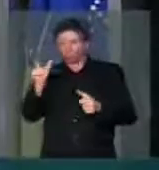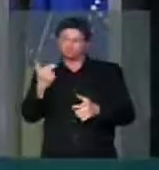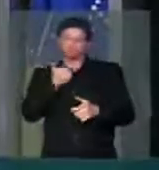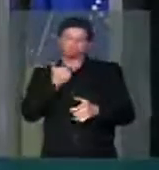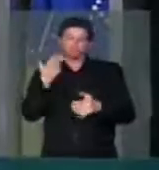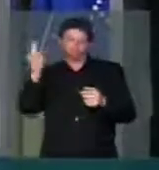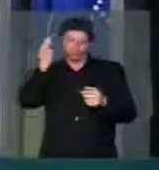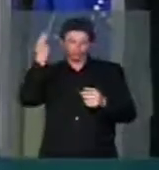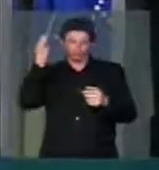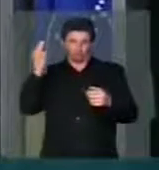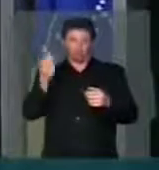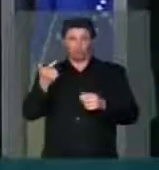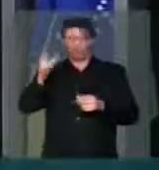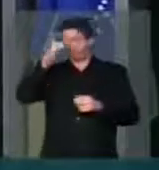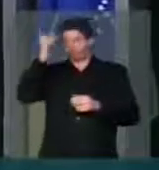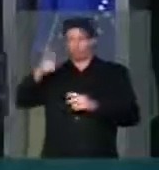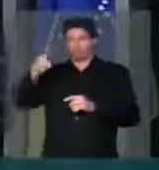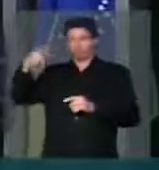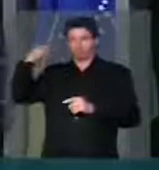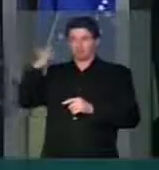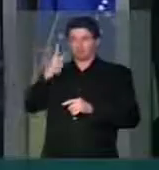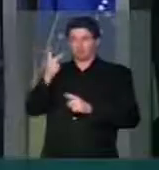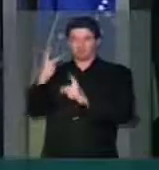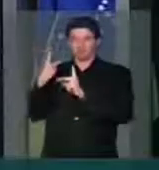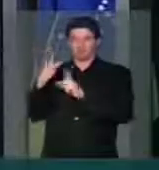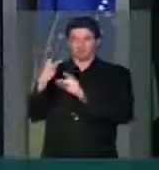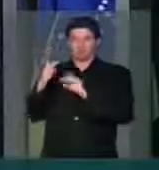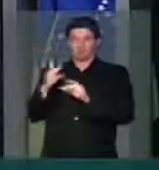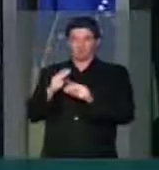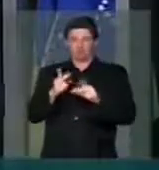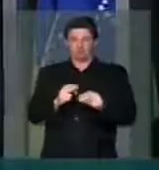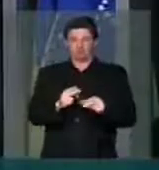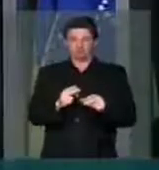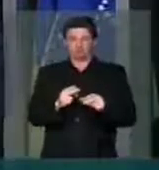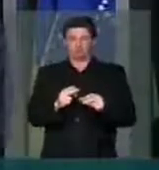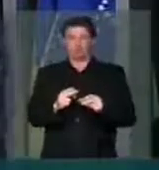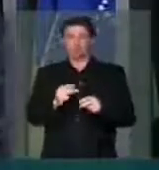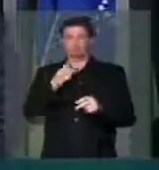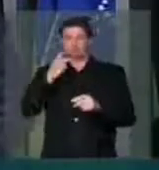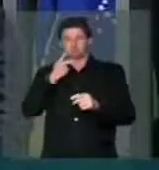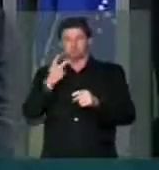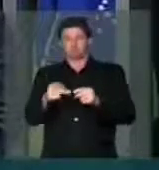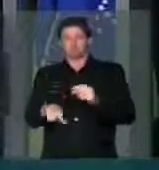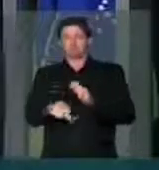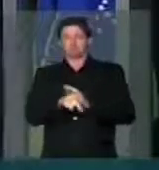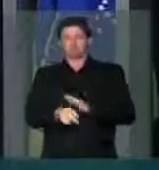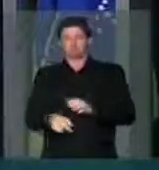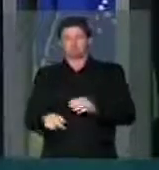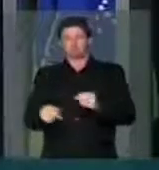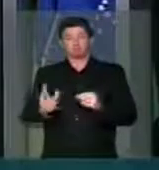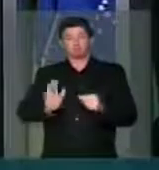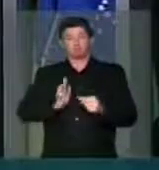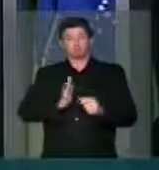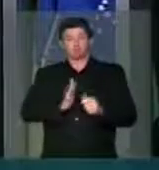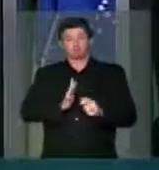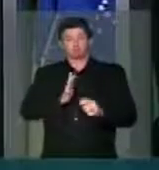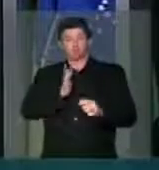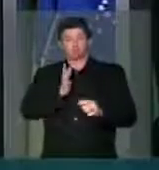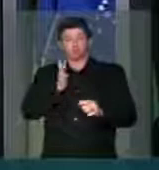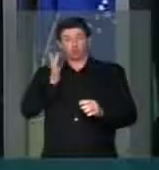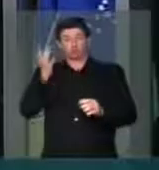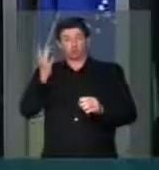de outros que me antecederam nessa tribuna falando acerca da estarrecedora